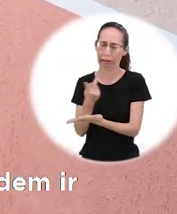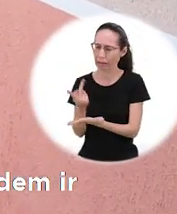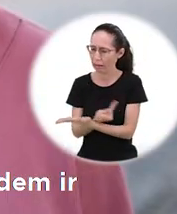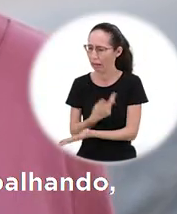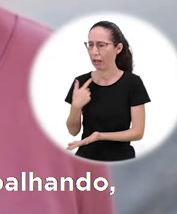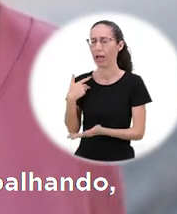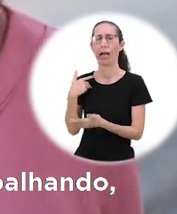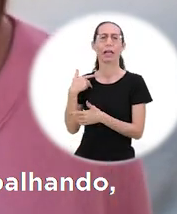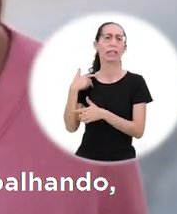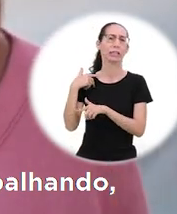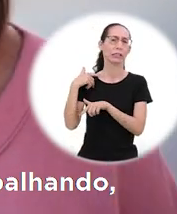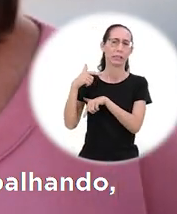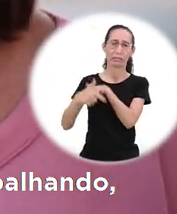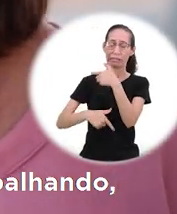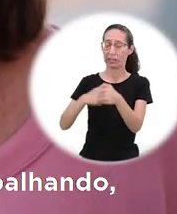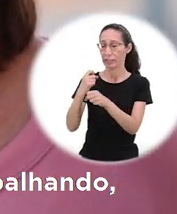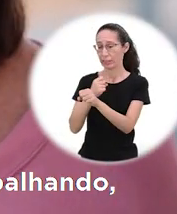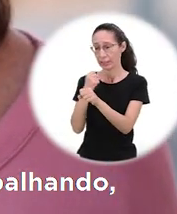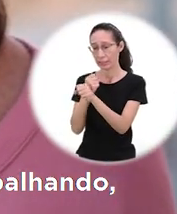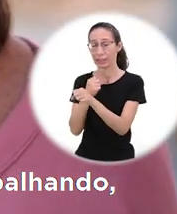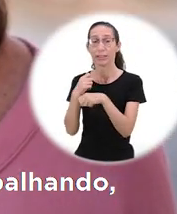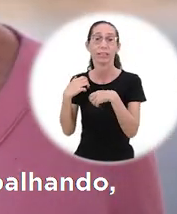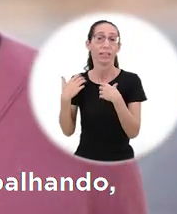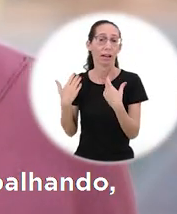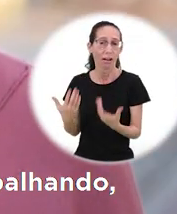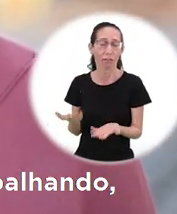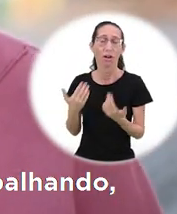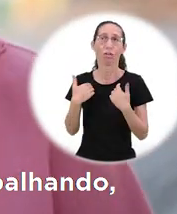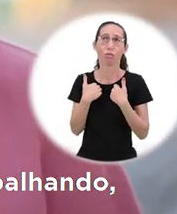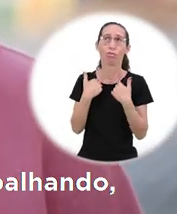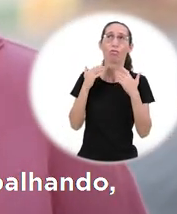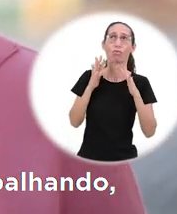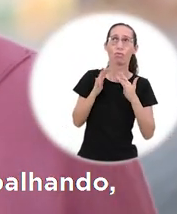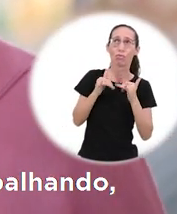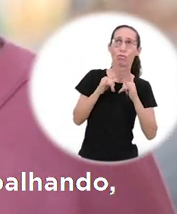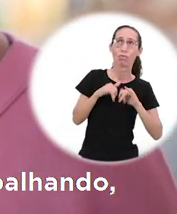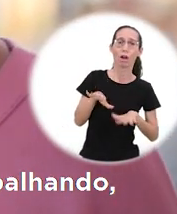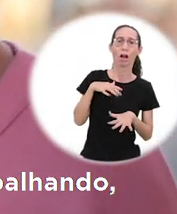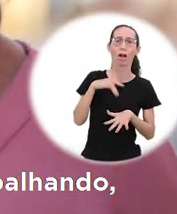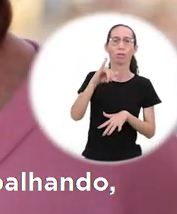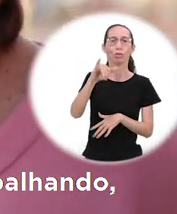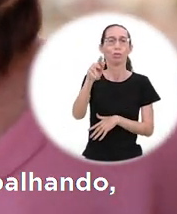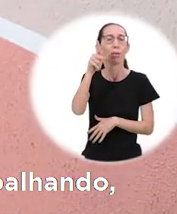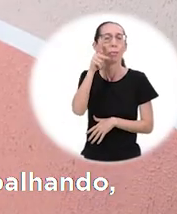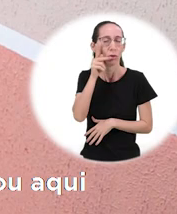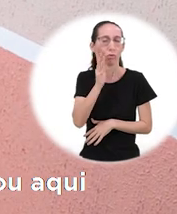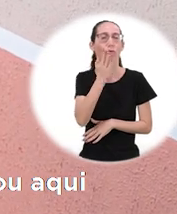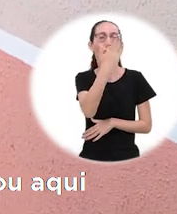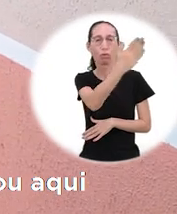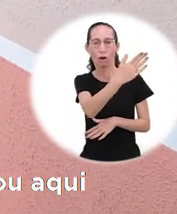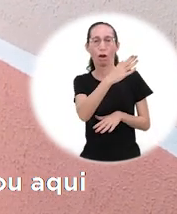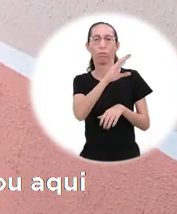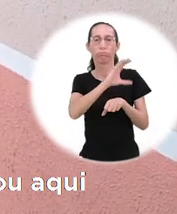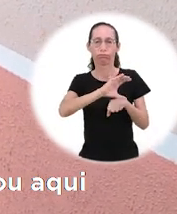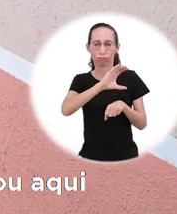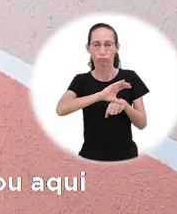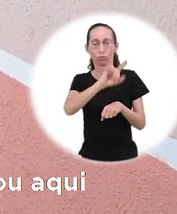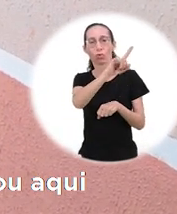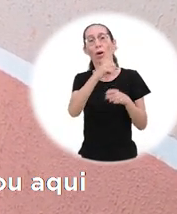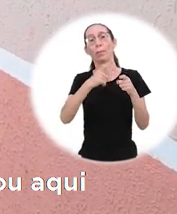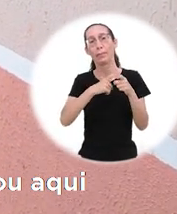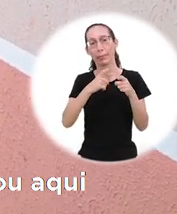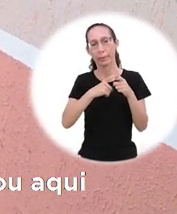pessoas podem ir e vir sem nenhum obstáculo. Porque é assim que nós estamos trabalhando. E mais, muito mais,